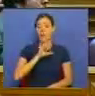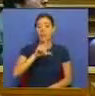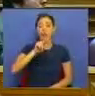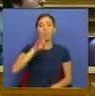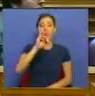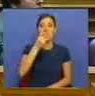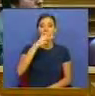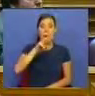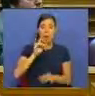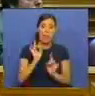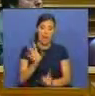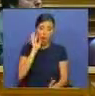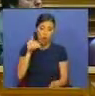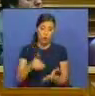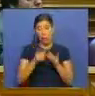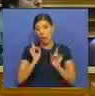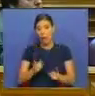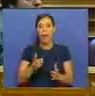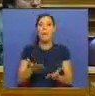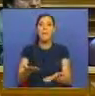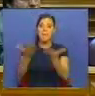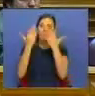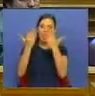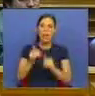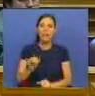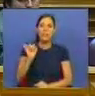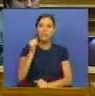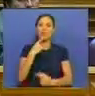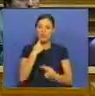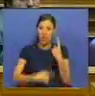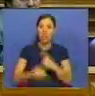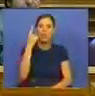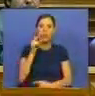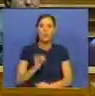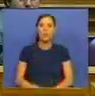Amado, é esse o resultado concreto. Bem-haja, Sra. Deputada, pela sua denúncia.